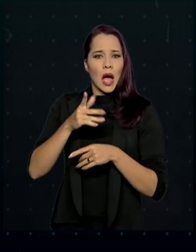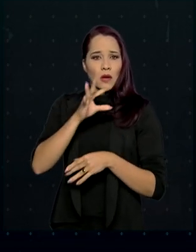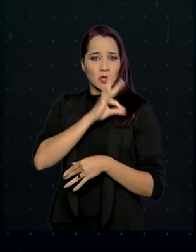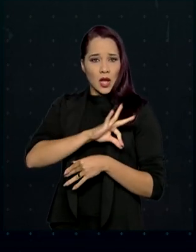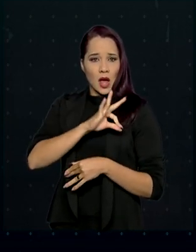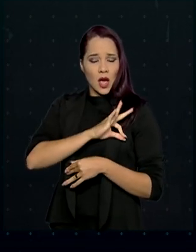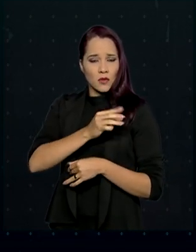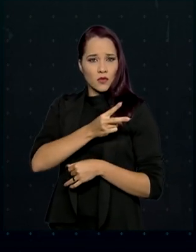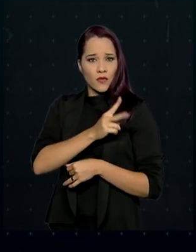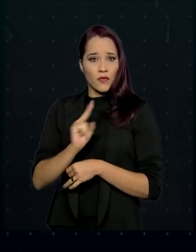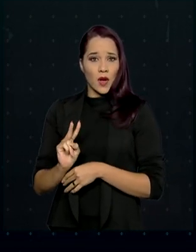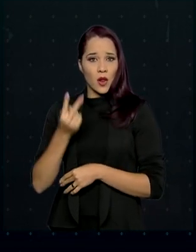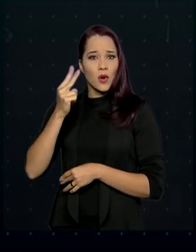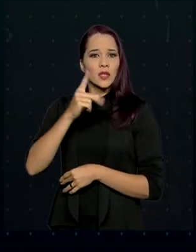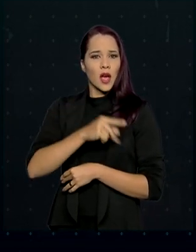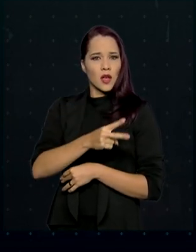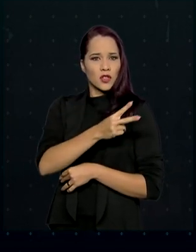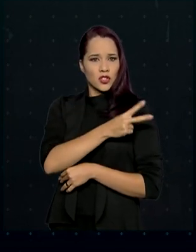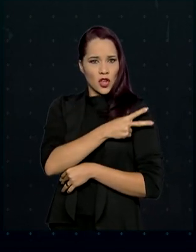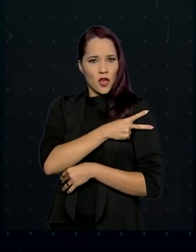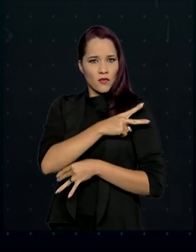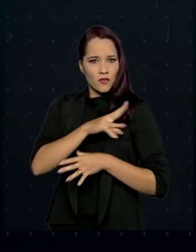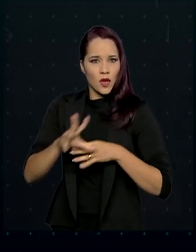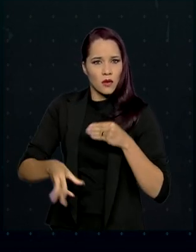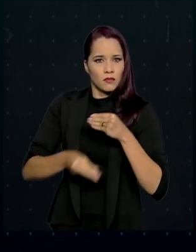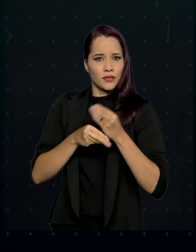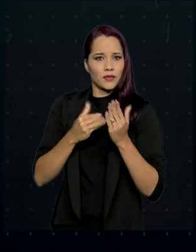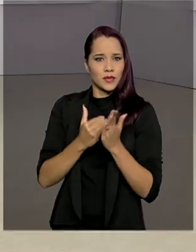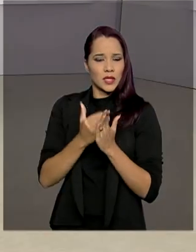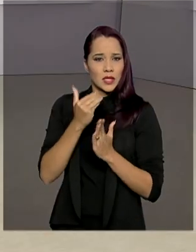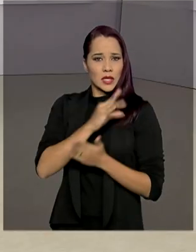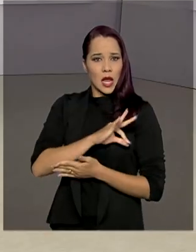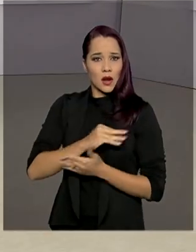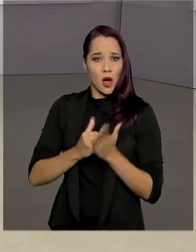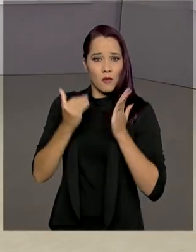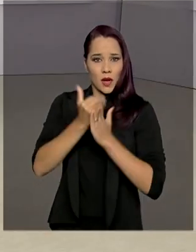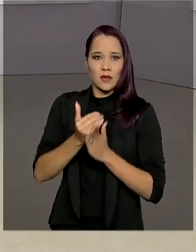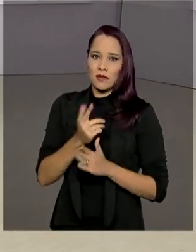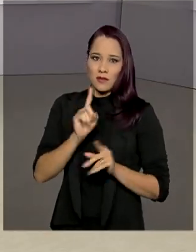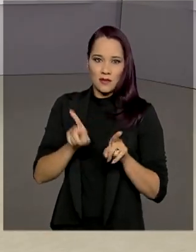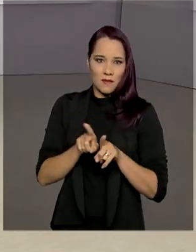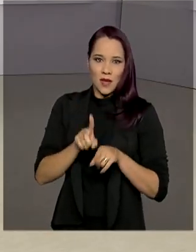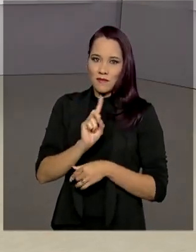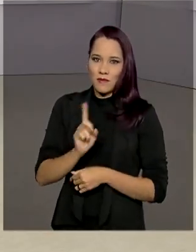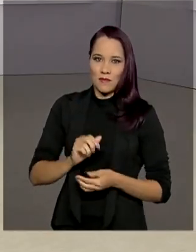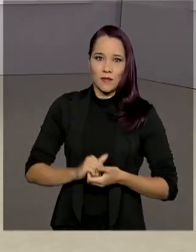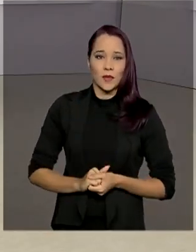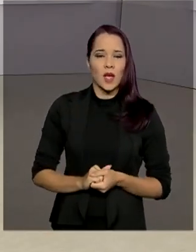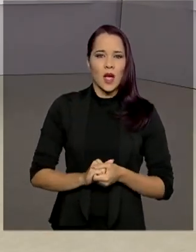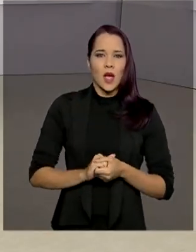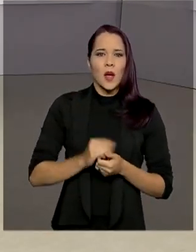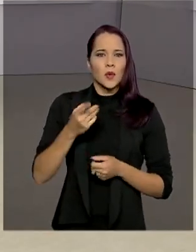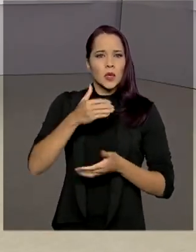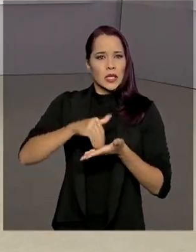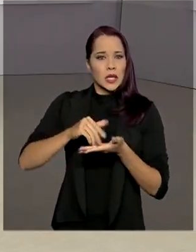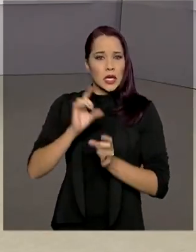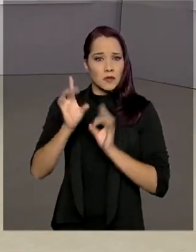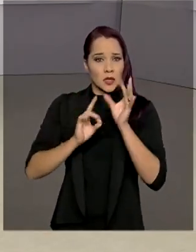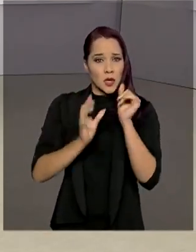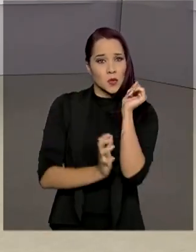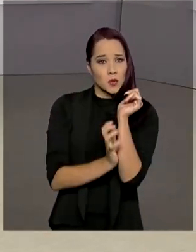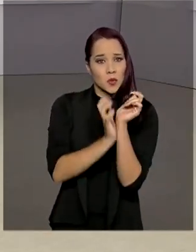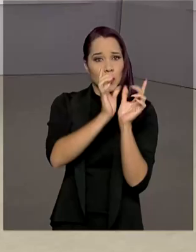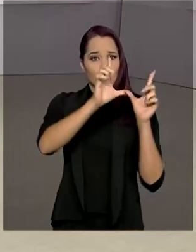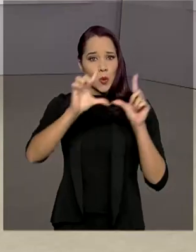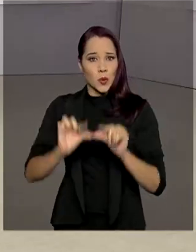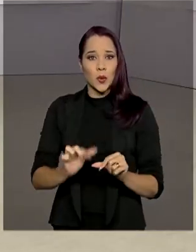salários valores referentes ao exercício de cargos de chefia. Para o secretário especial de desburocratização, gestão e governo